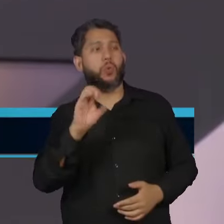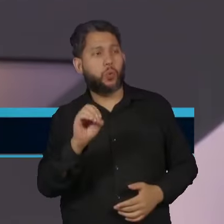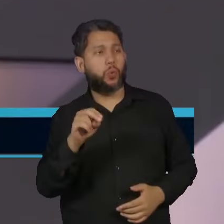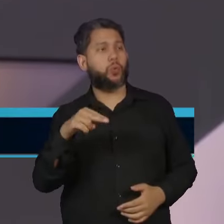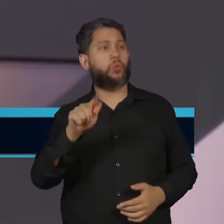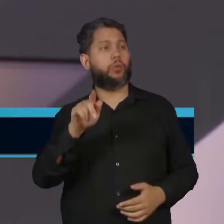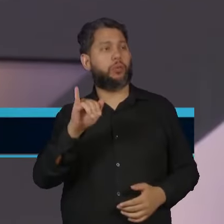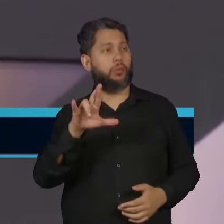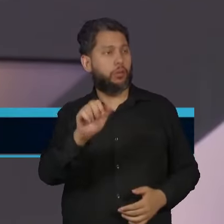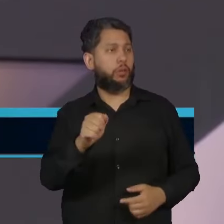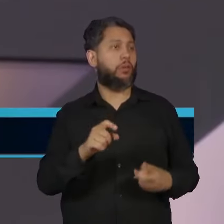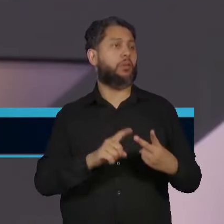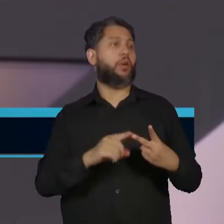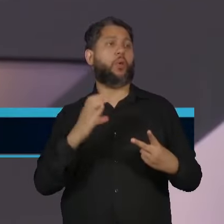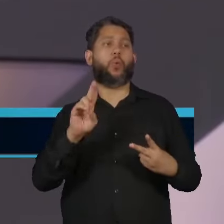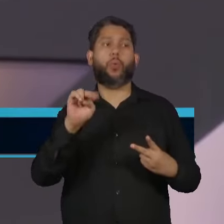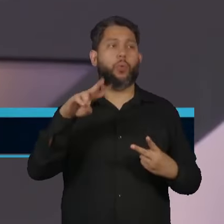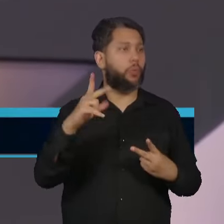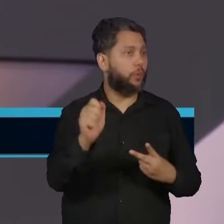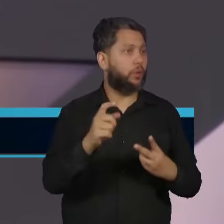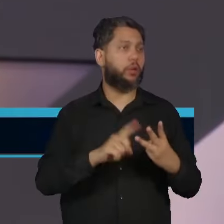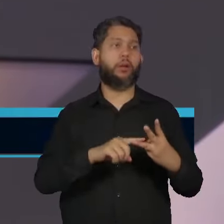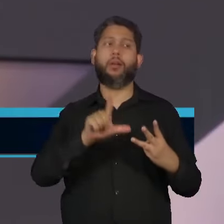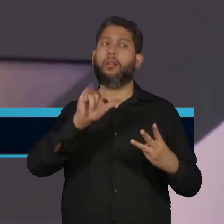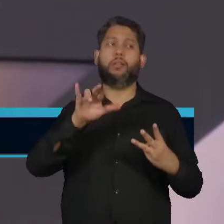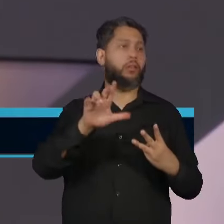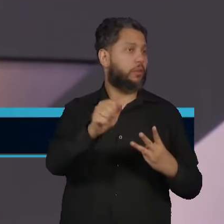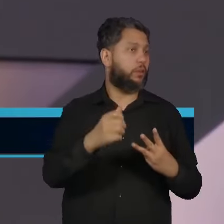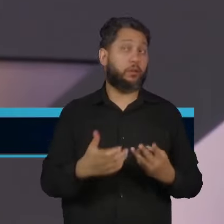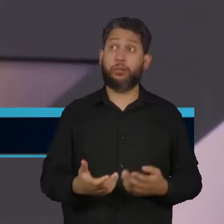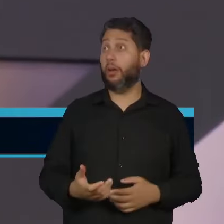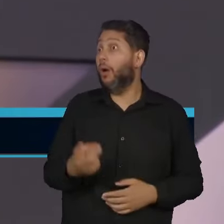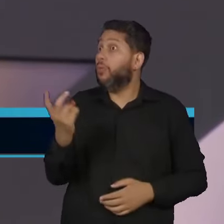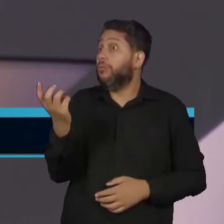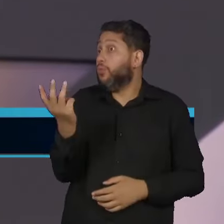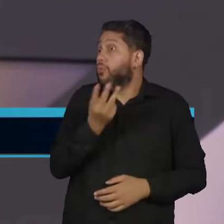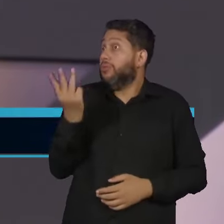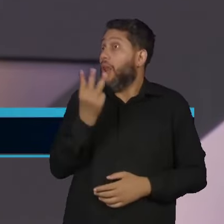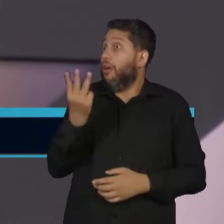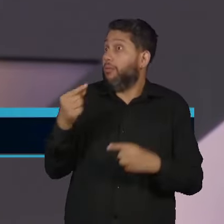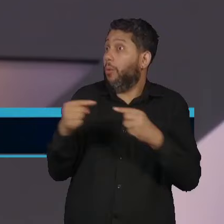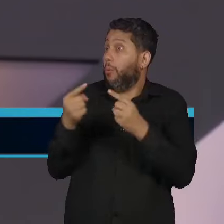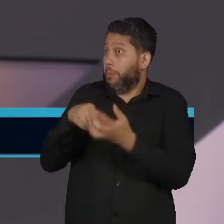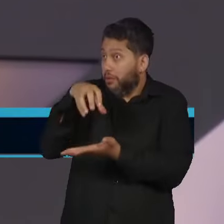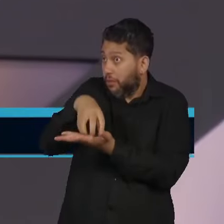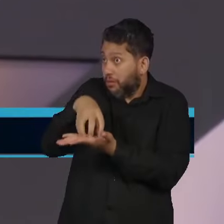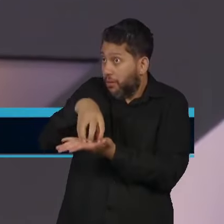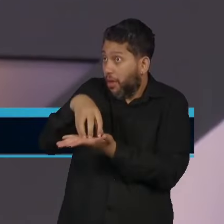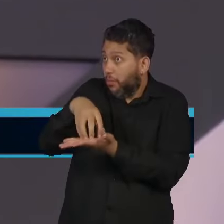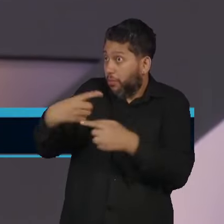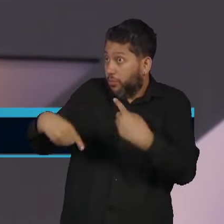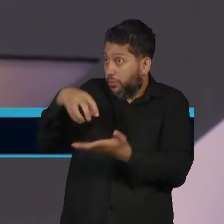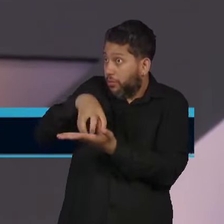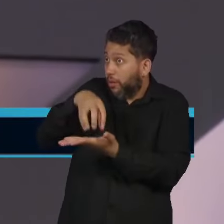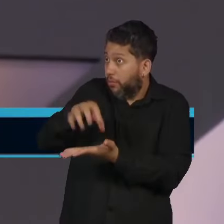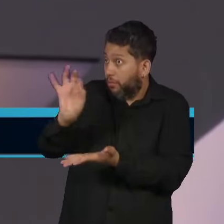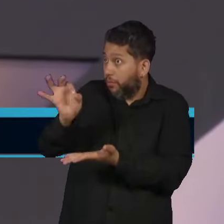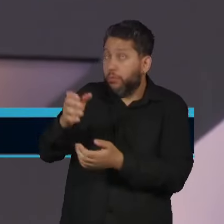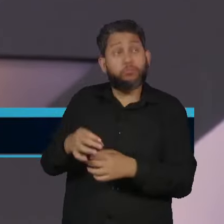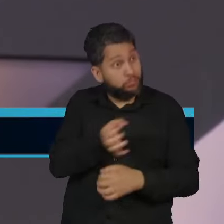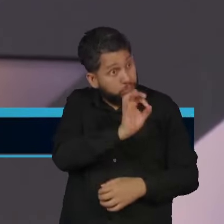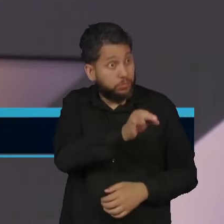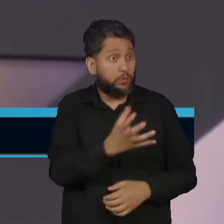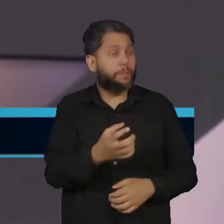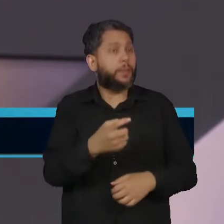uma proximidade com o Eduardo Cunha, com o próprio Lira. Aliás, os três são do Centrão, Exatamente. E eles têm uma relação... E o que acontece? Nessa hora,